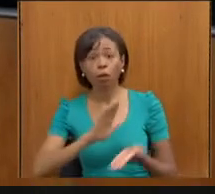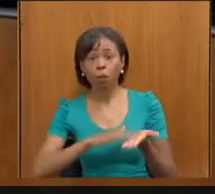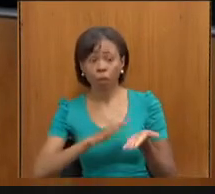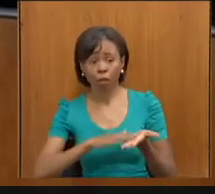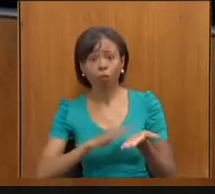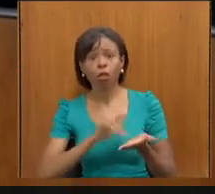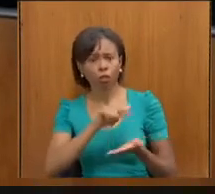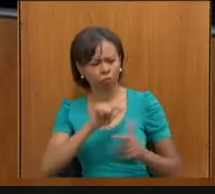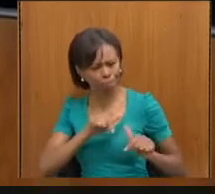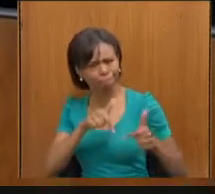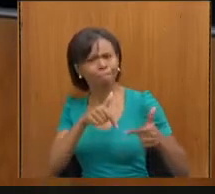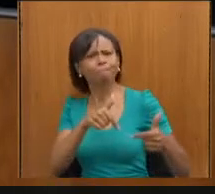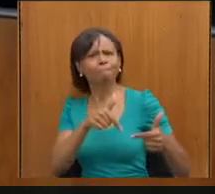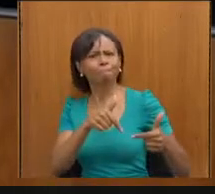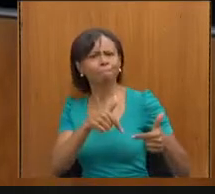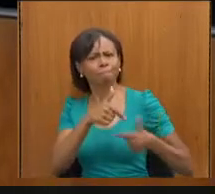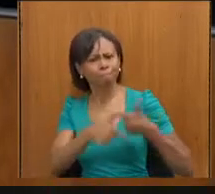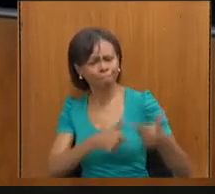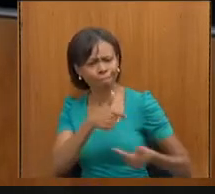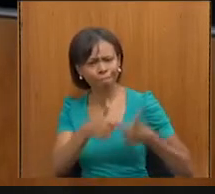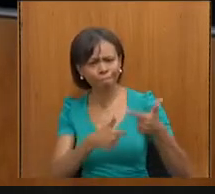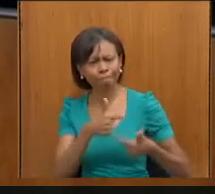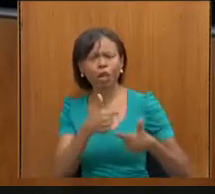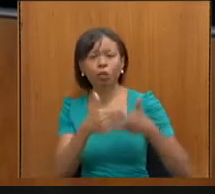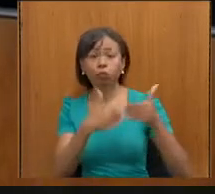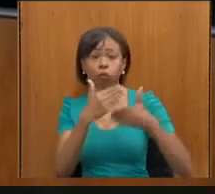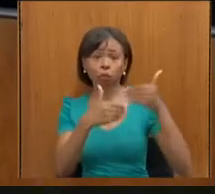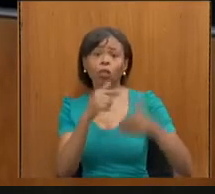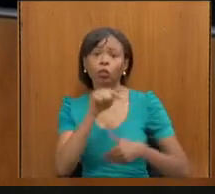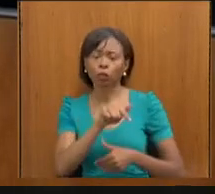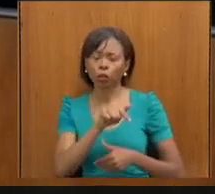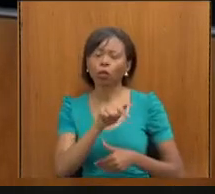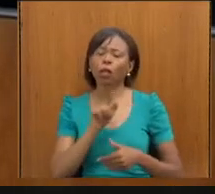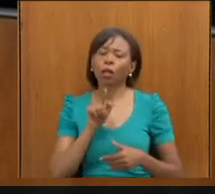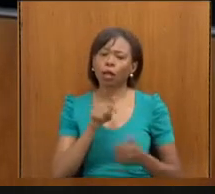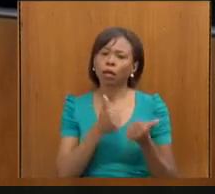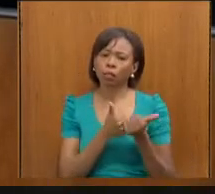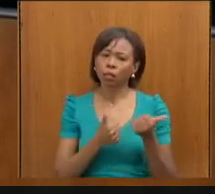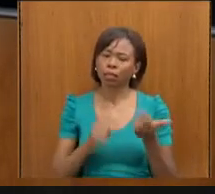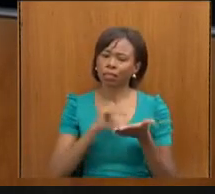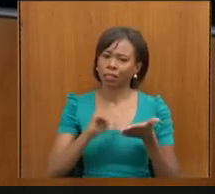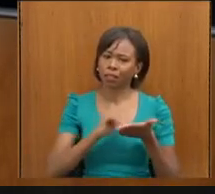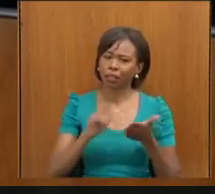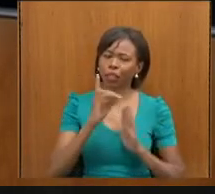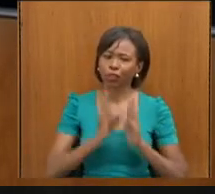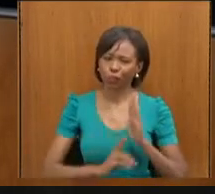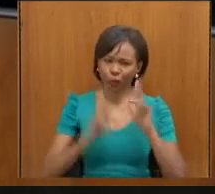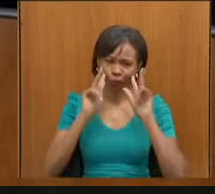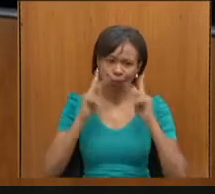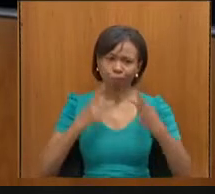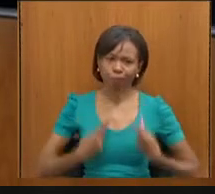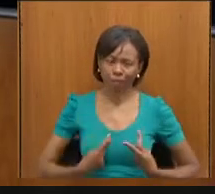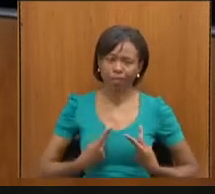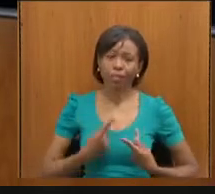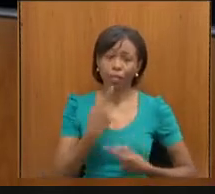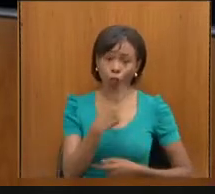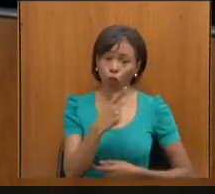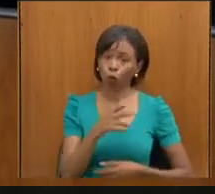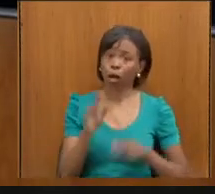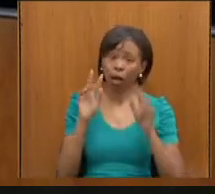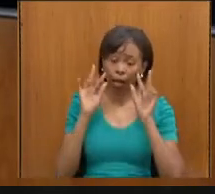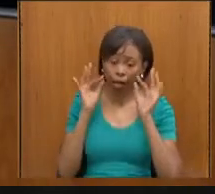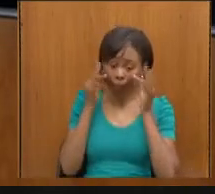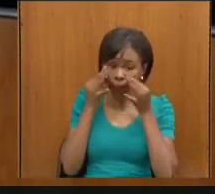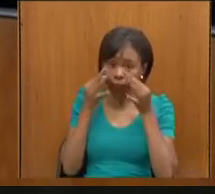pelo dinamismo, pela construção que você vem fazendo como subsecretário de Direitos Humanos, e atenção que você tem dado